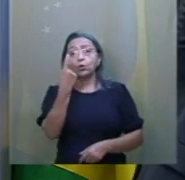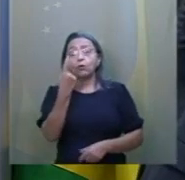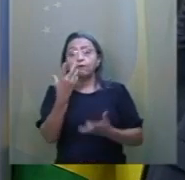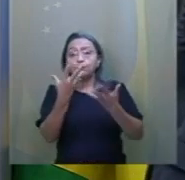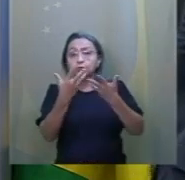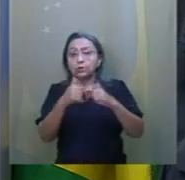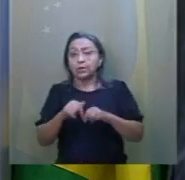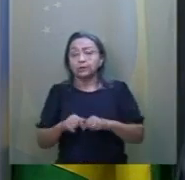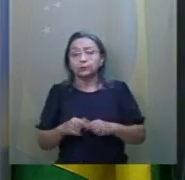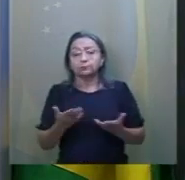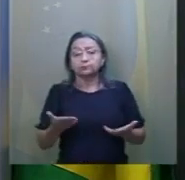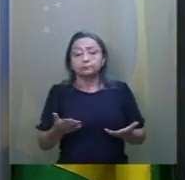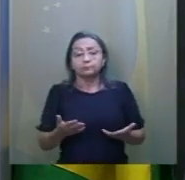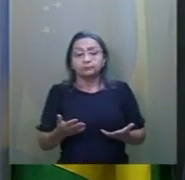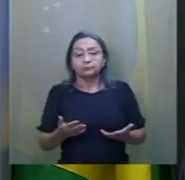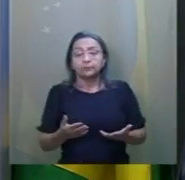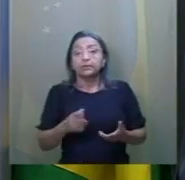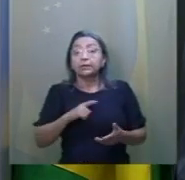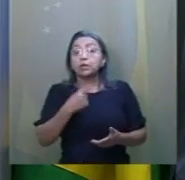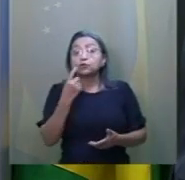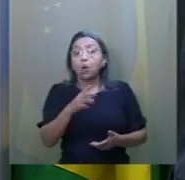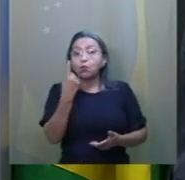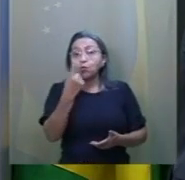opera apenas com um motor.